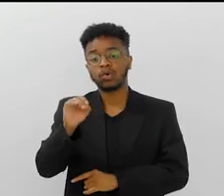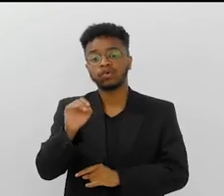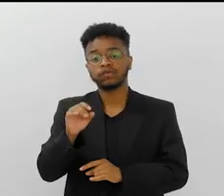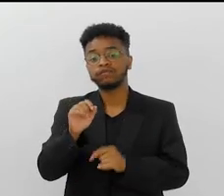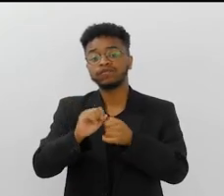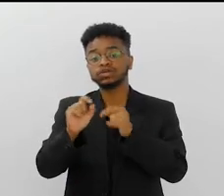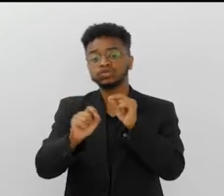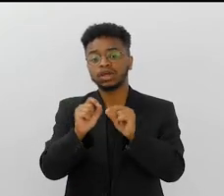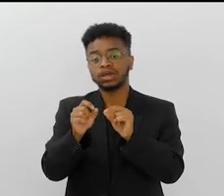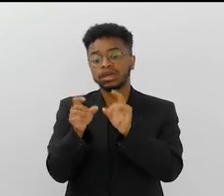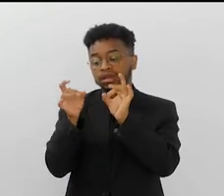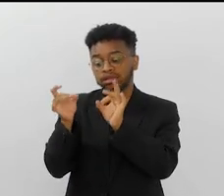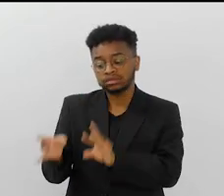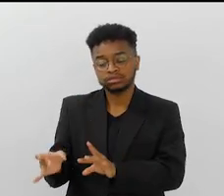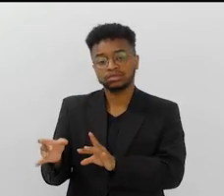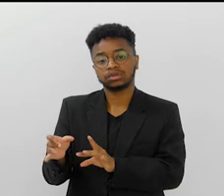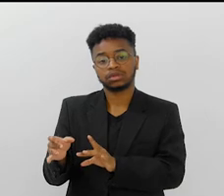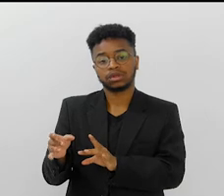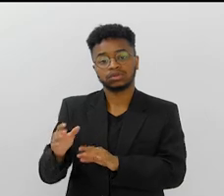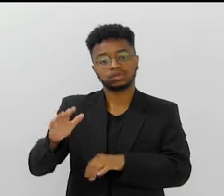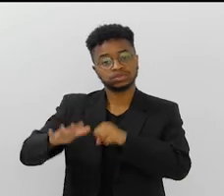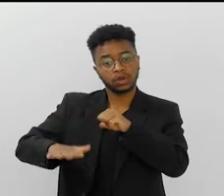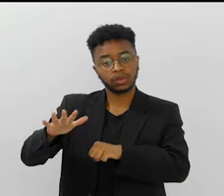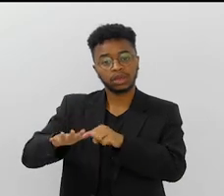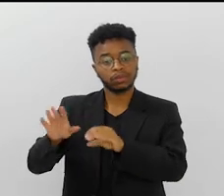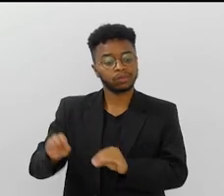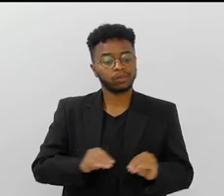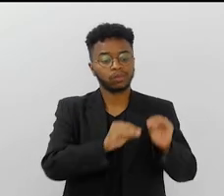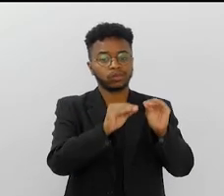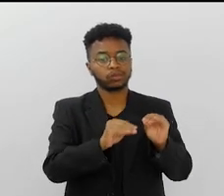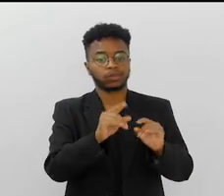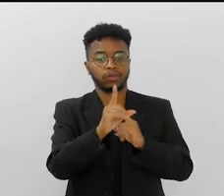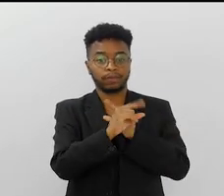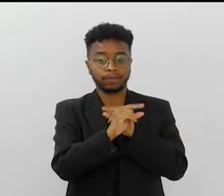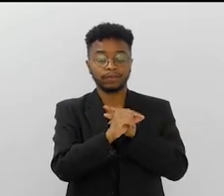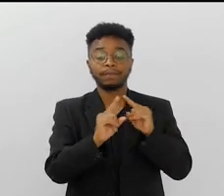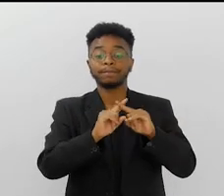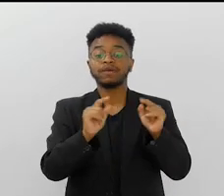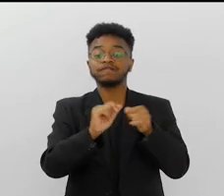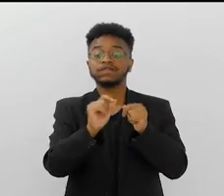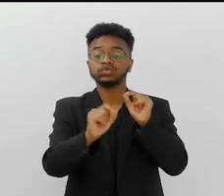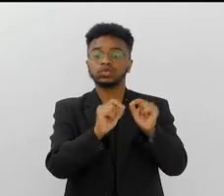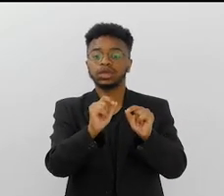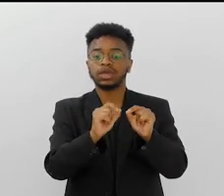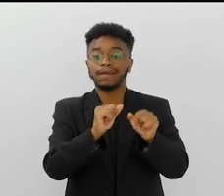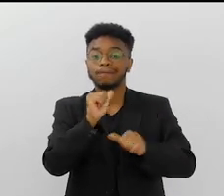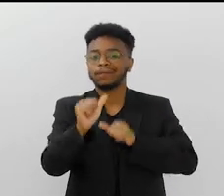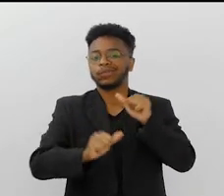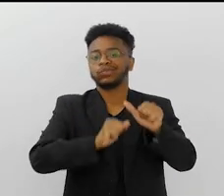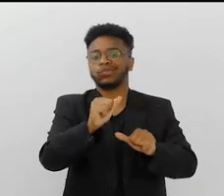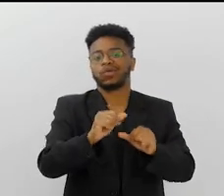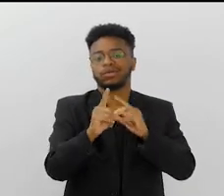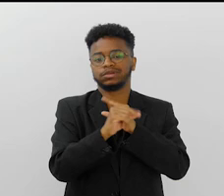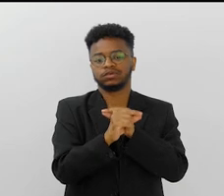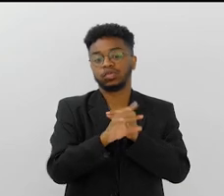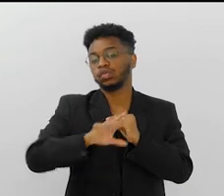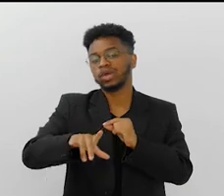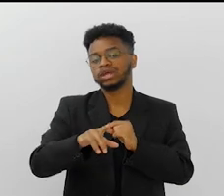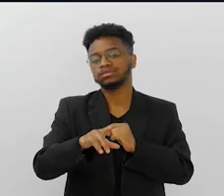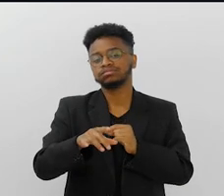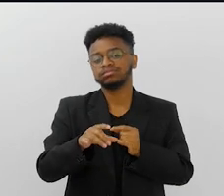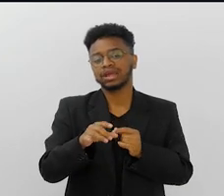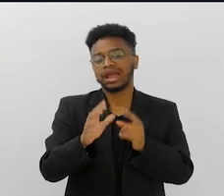João Troque vai para a Beija-Flor e aí, ele transforma a Beija-Flor. Ele não foi só fazer carnaval.